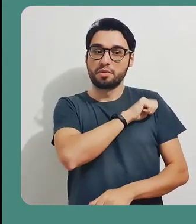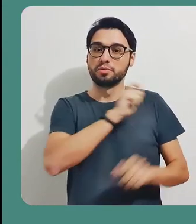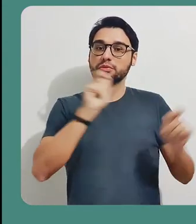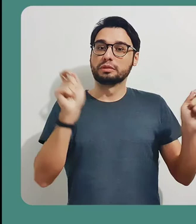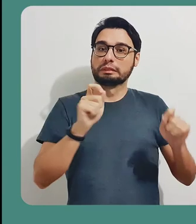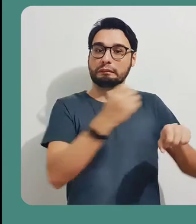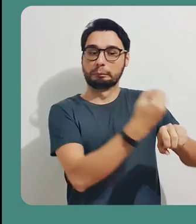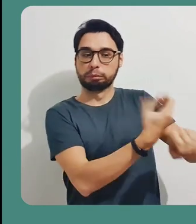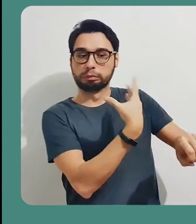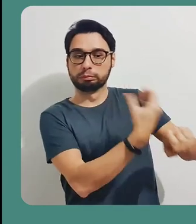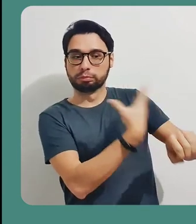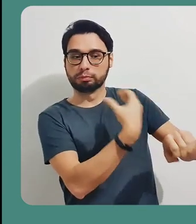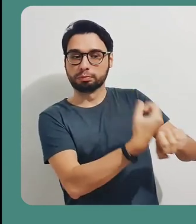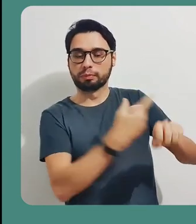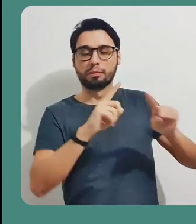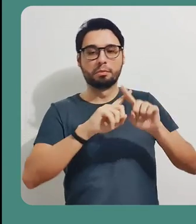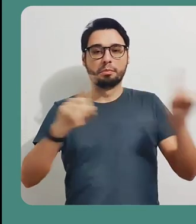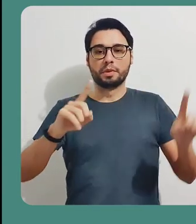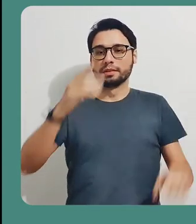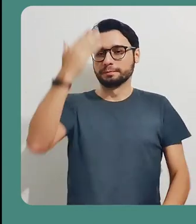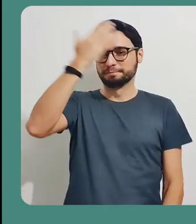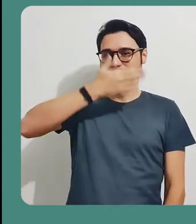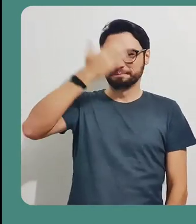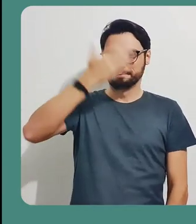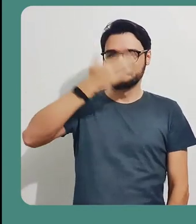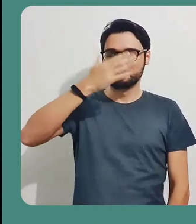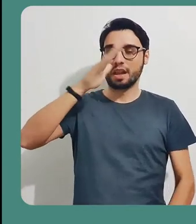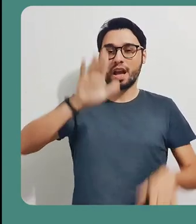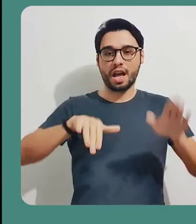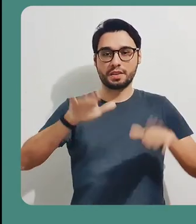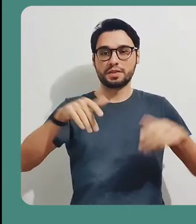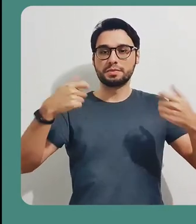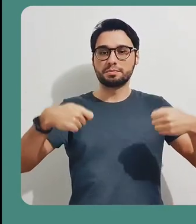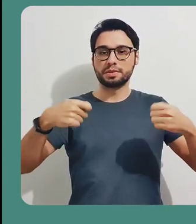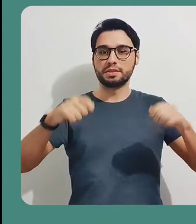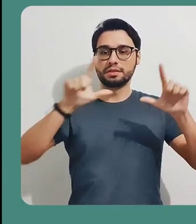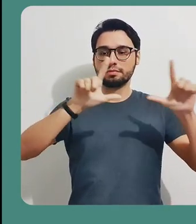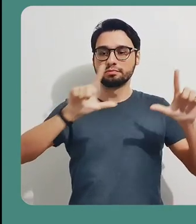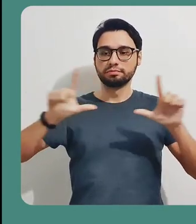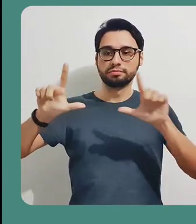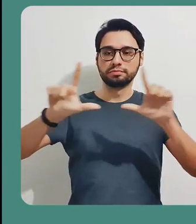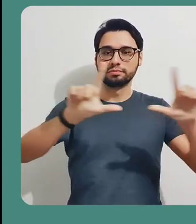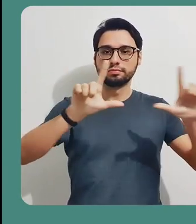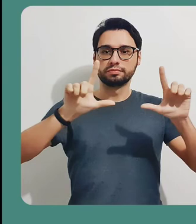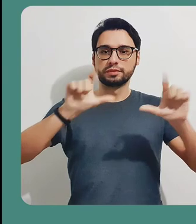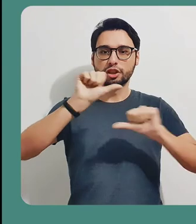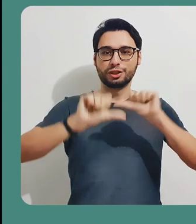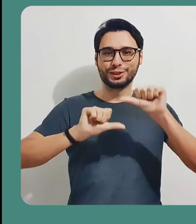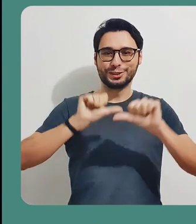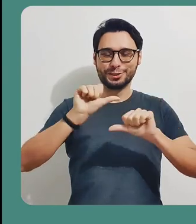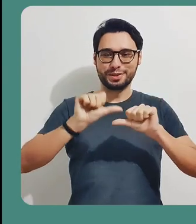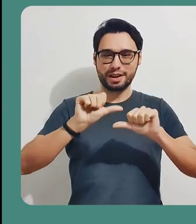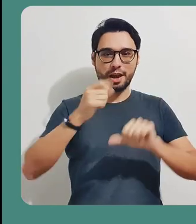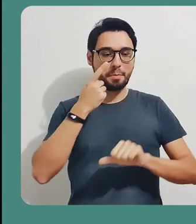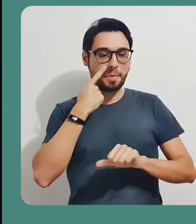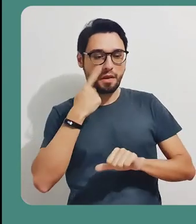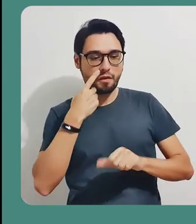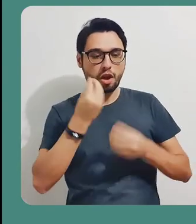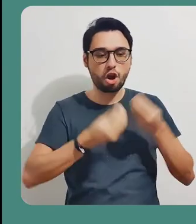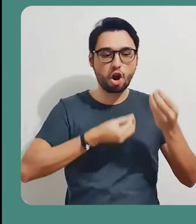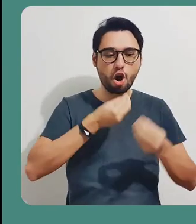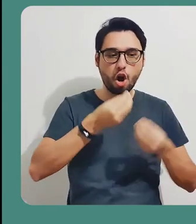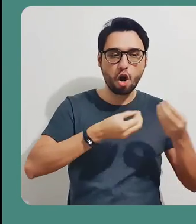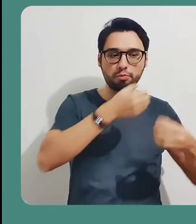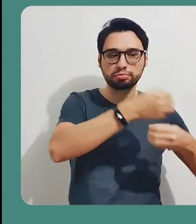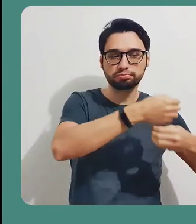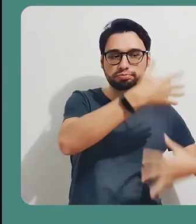ciente que os seus alunos podem estar enviando mensagens para vocês lá no chat, e você tem que, de vez em quando, retornar à